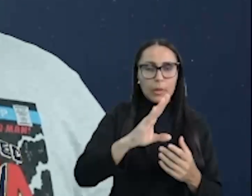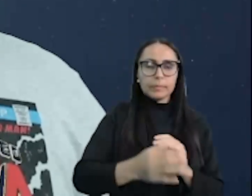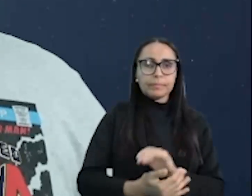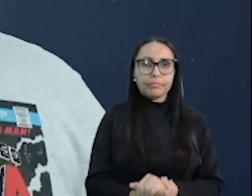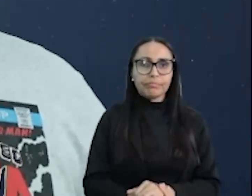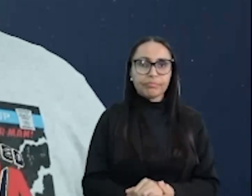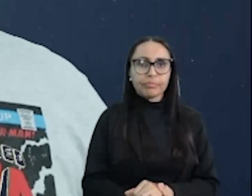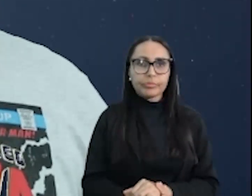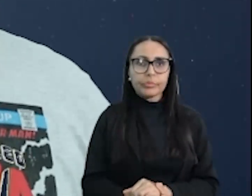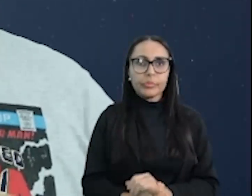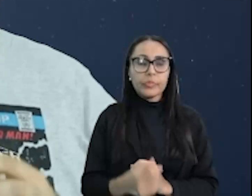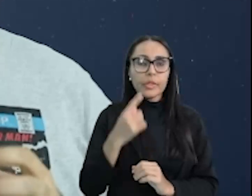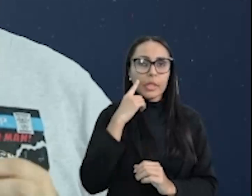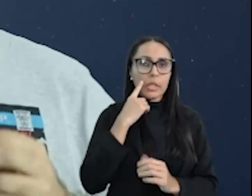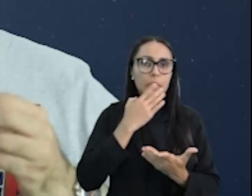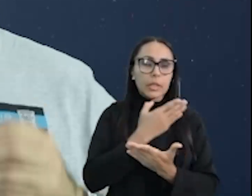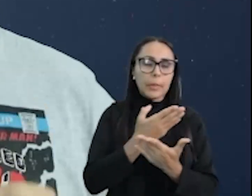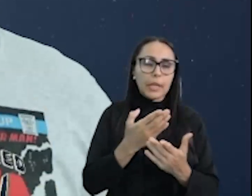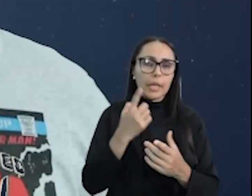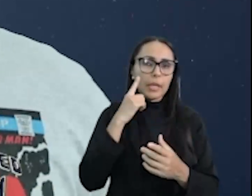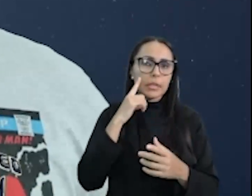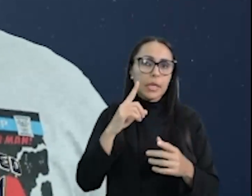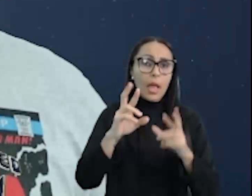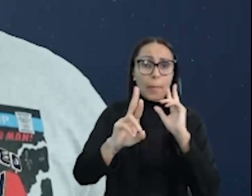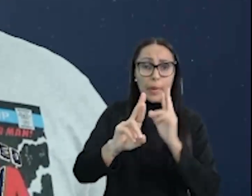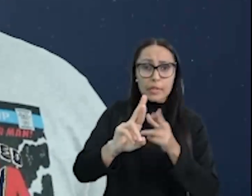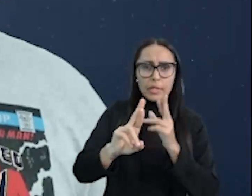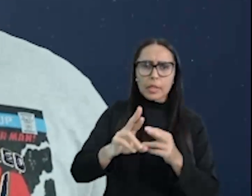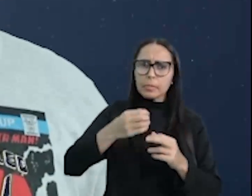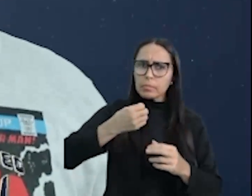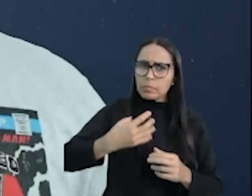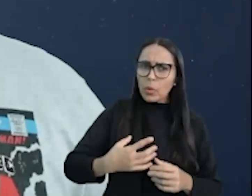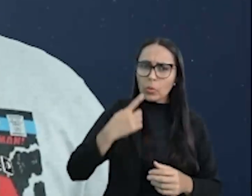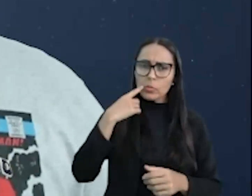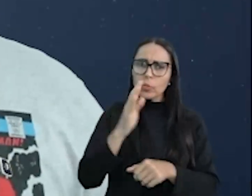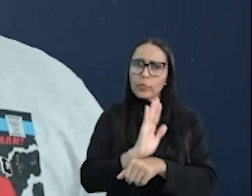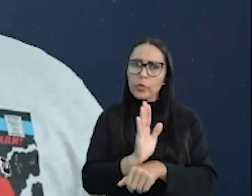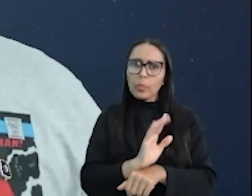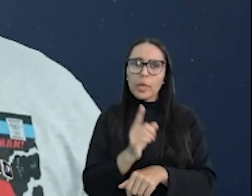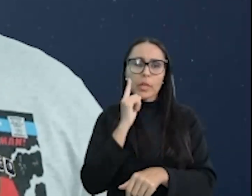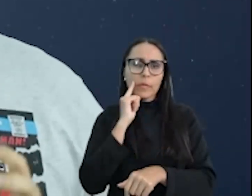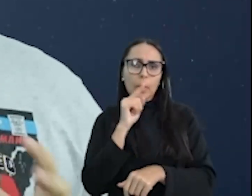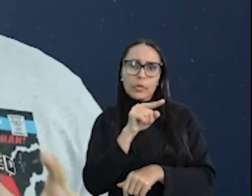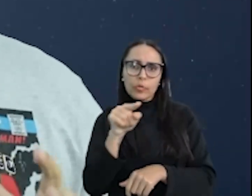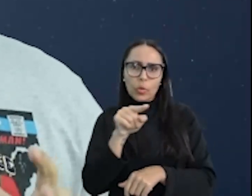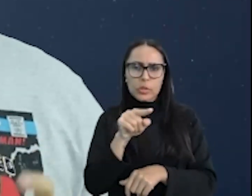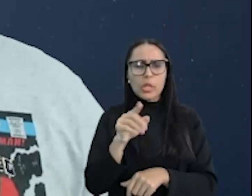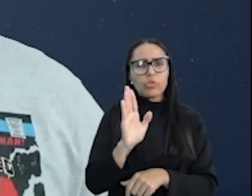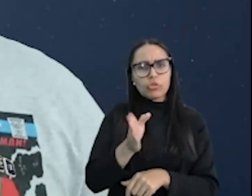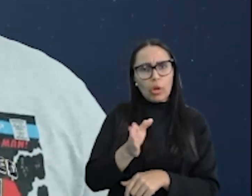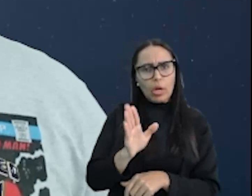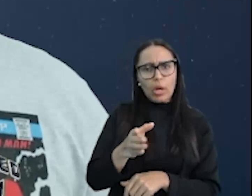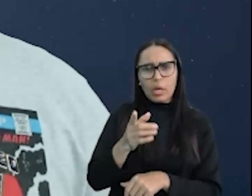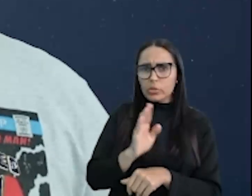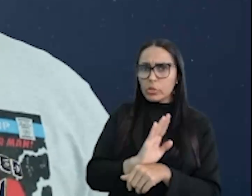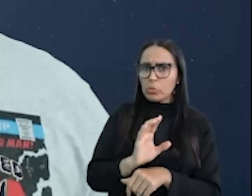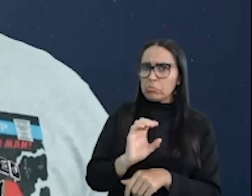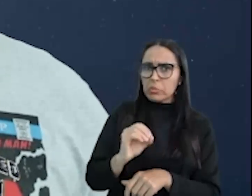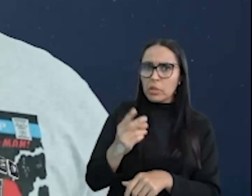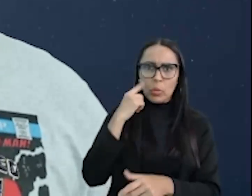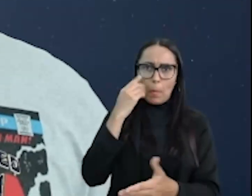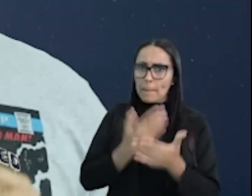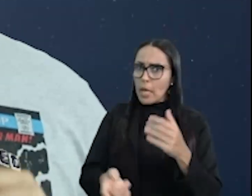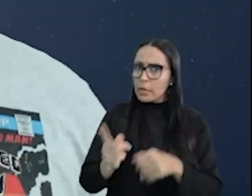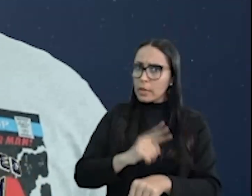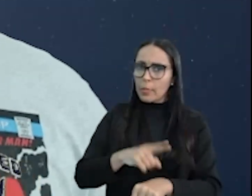Esse Dia D aparece de forma bem representada num filme que eu acho que você já deve ter assistido. Se não, não